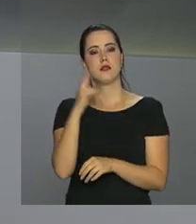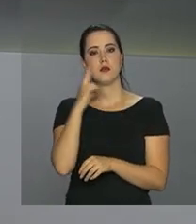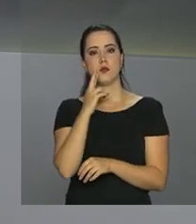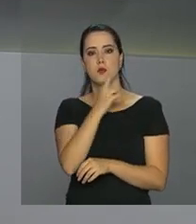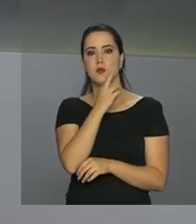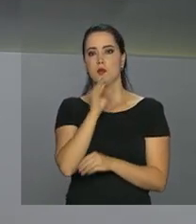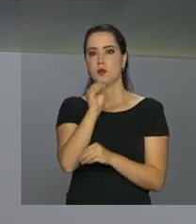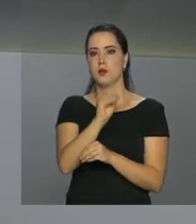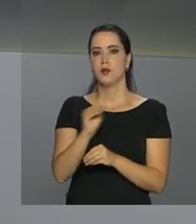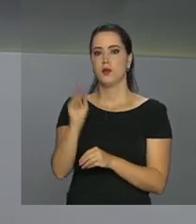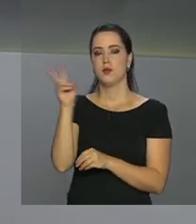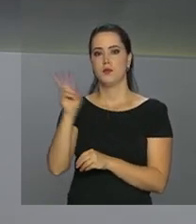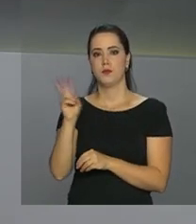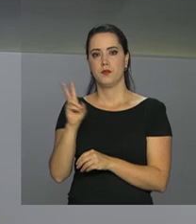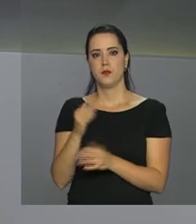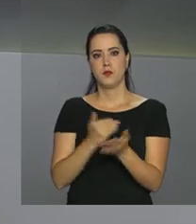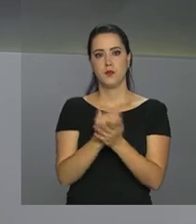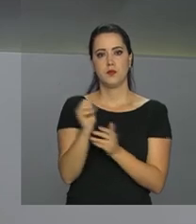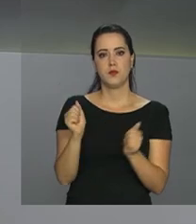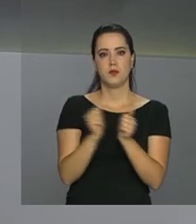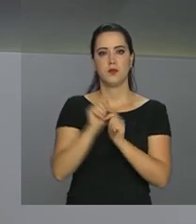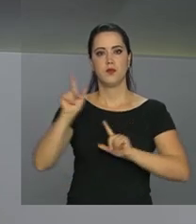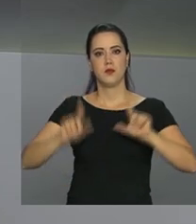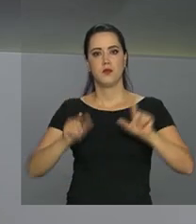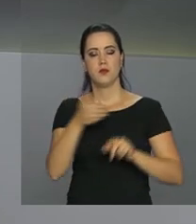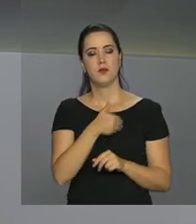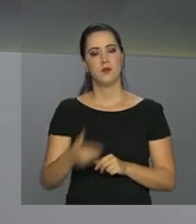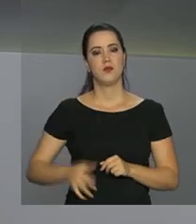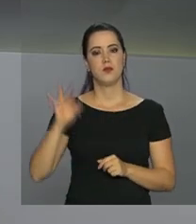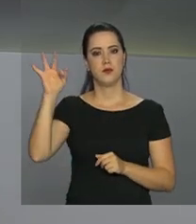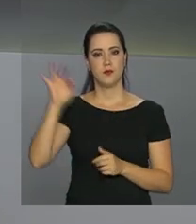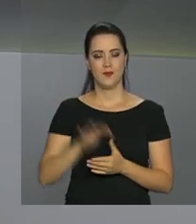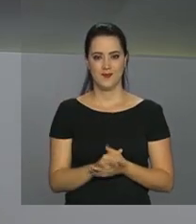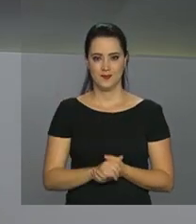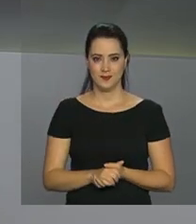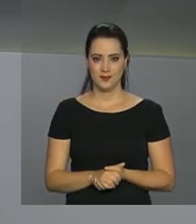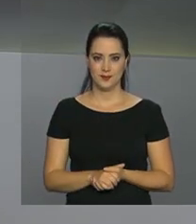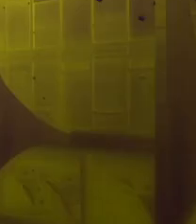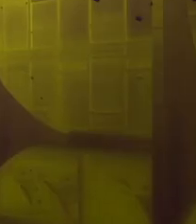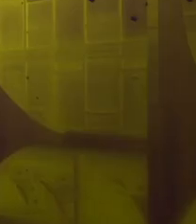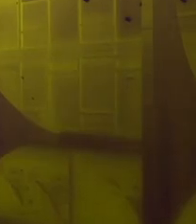imigrantes venezuelanos. Continue com a gente aqui na NBR, a TV do Governo Federal.